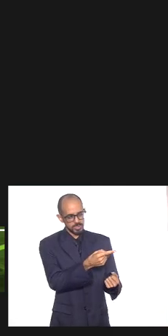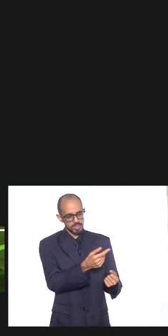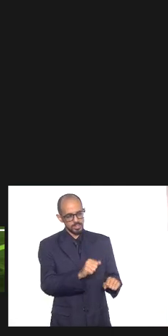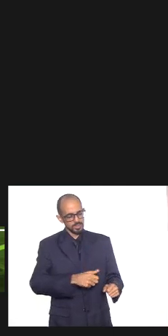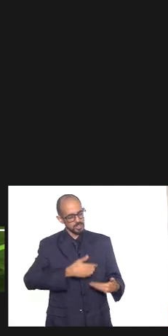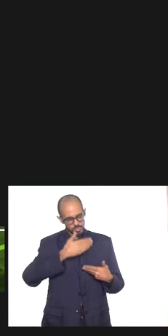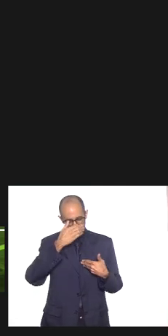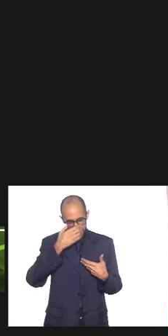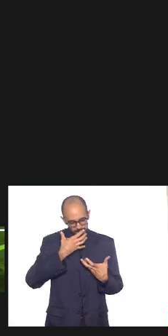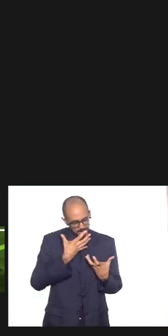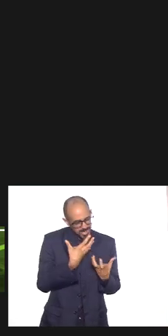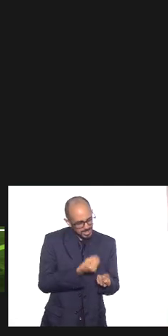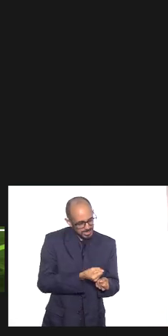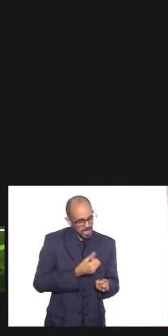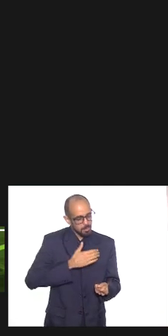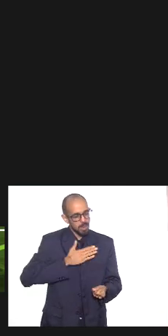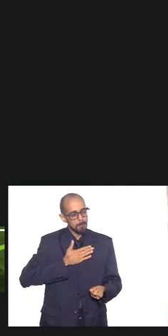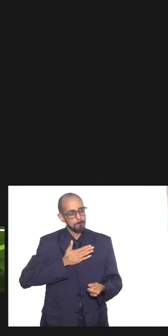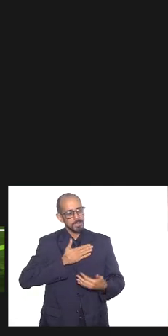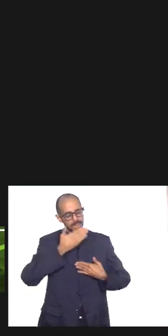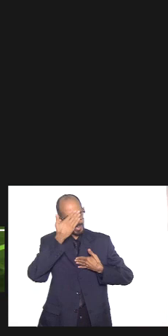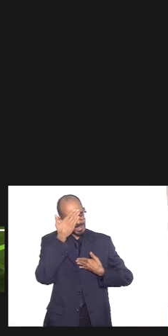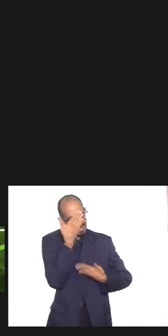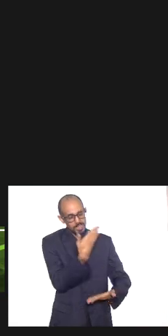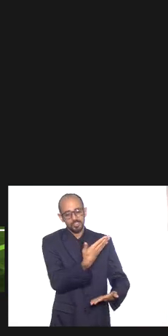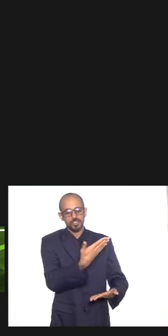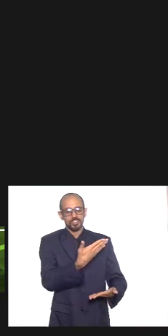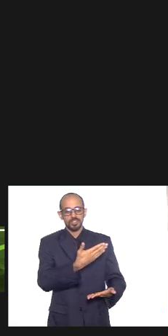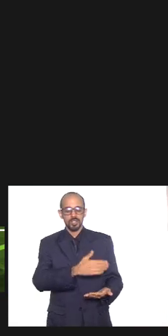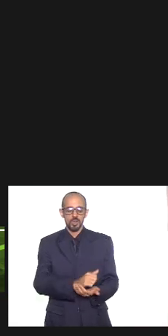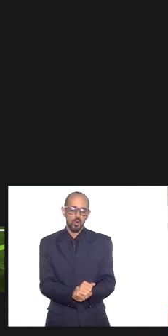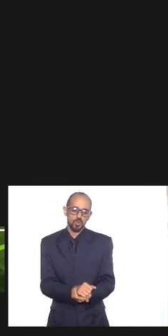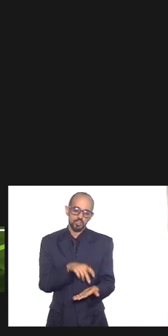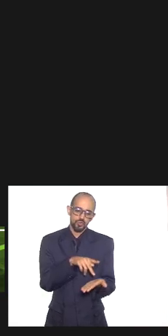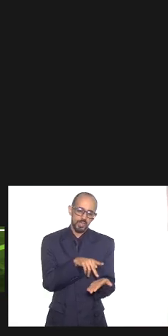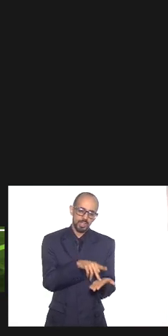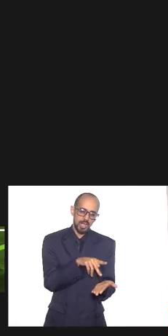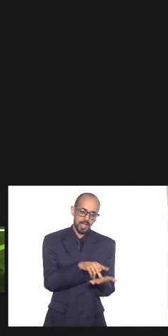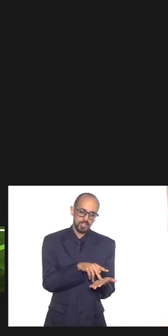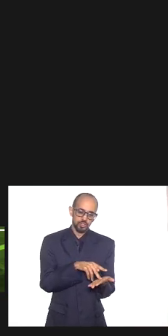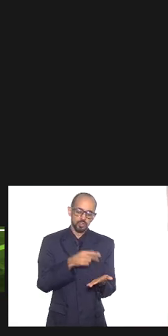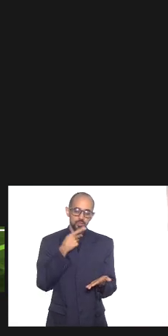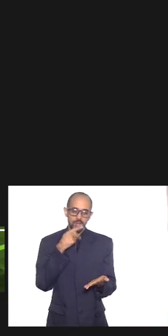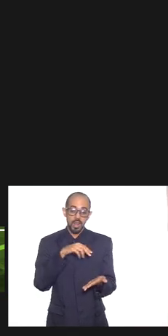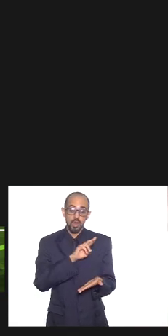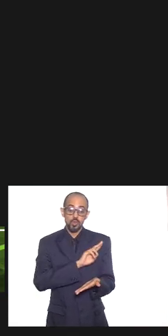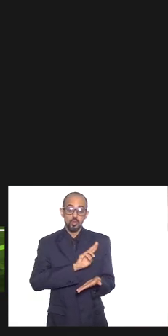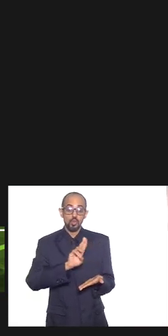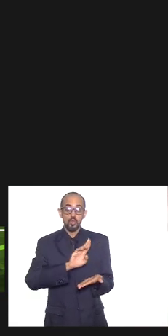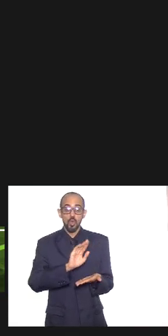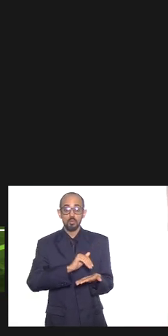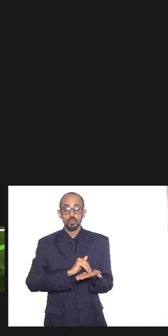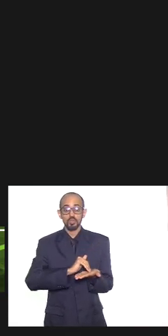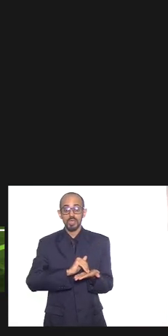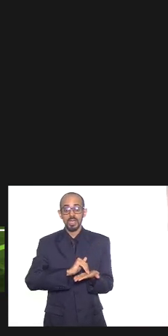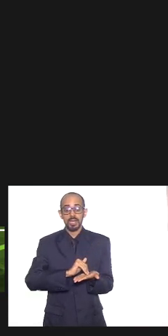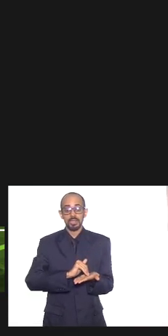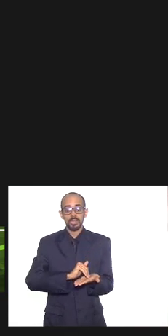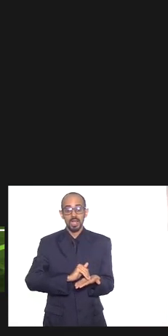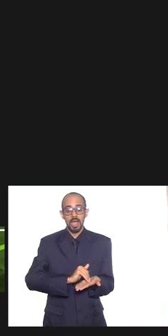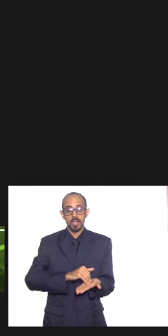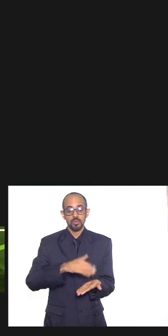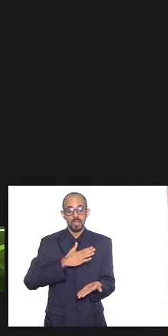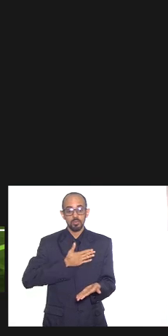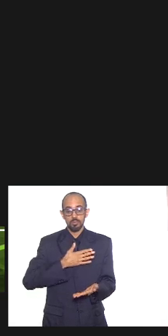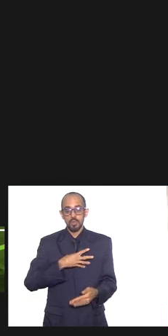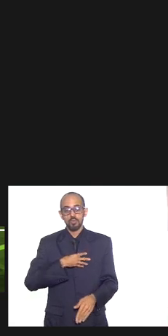gratidão eu acho que na gente pode eu tô falando em nome também do secretário de Direitos Humanos da época que era o meu filho